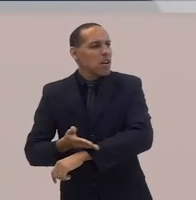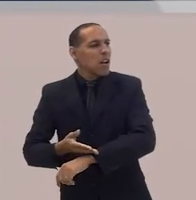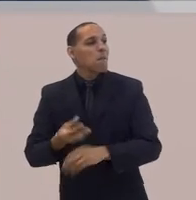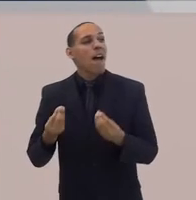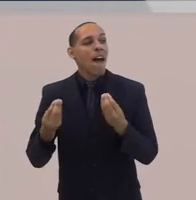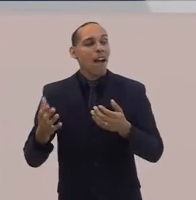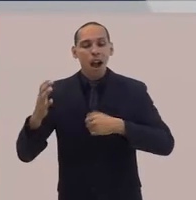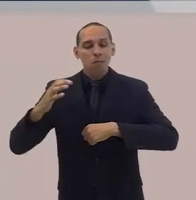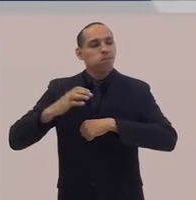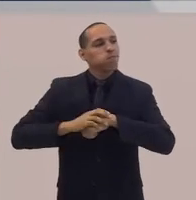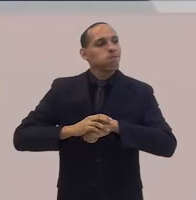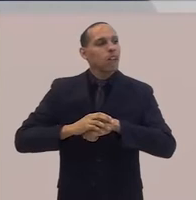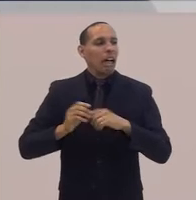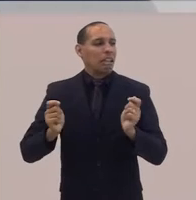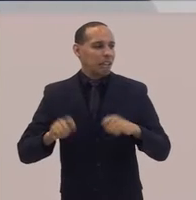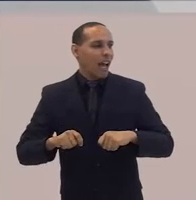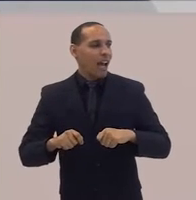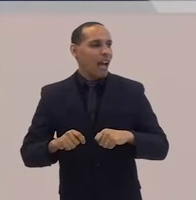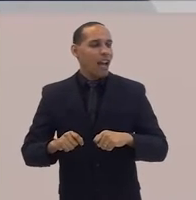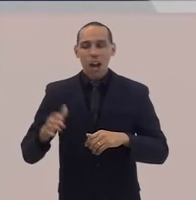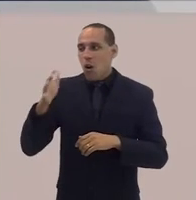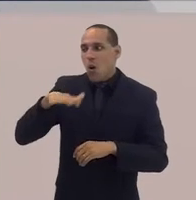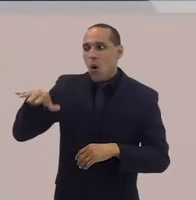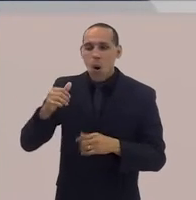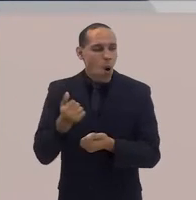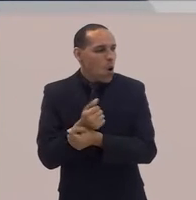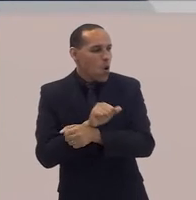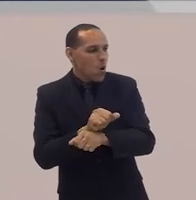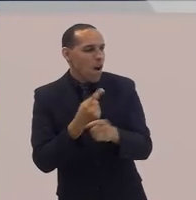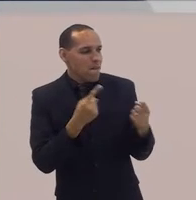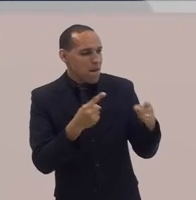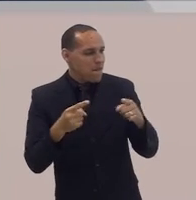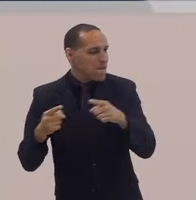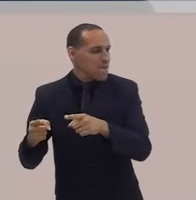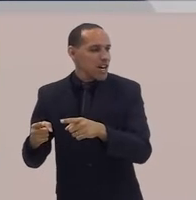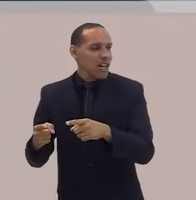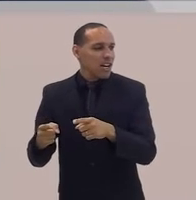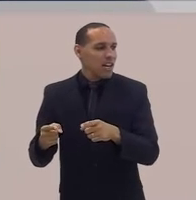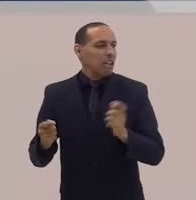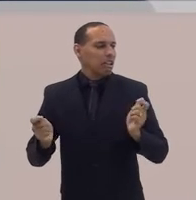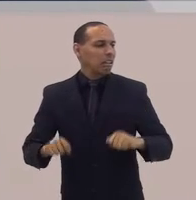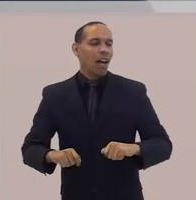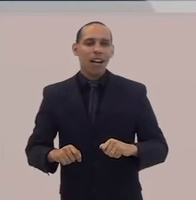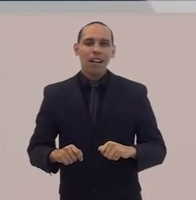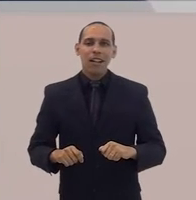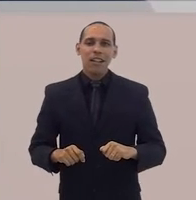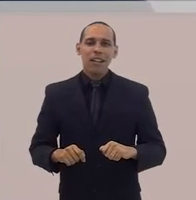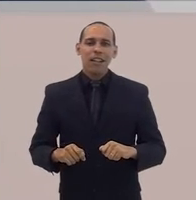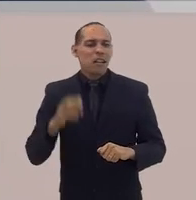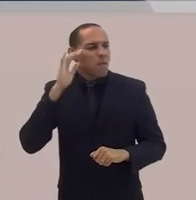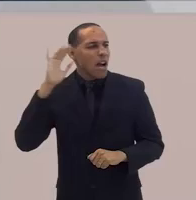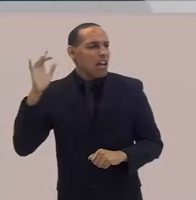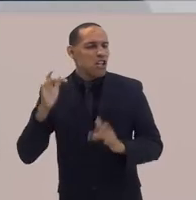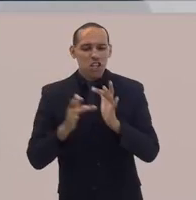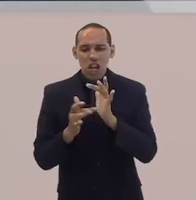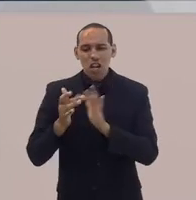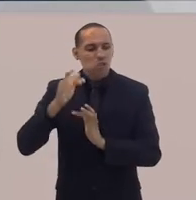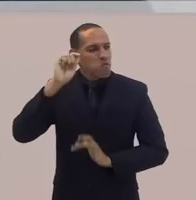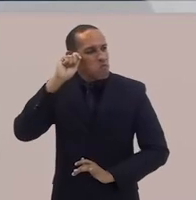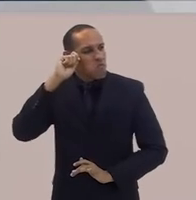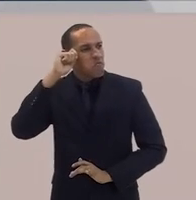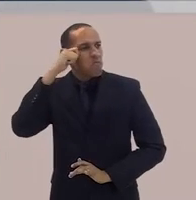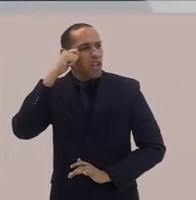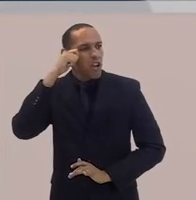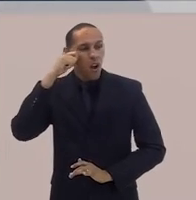colonização, para ficar cômodo para o escravocrata. Imagina o constrangimento de um Jesus